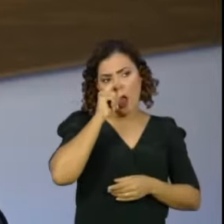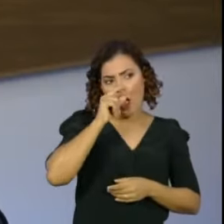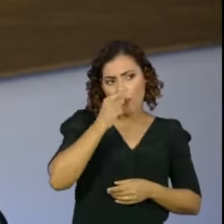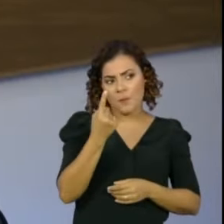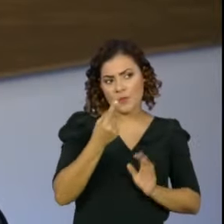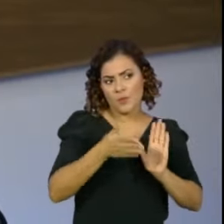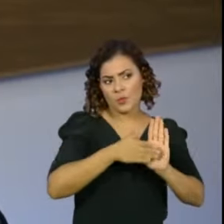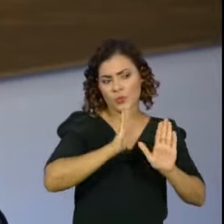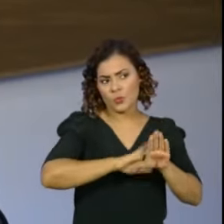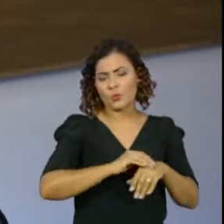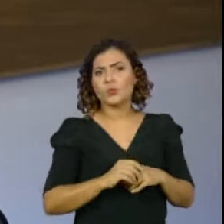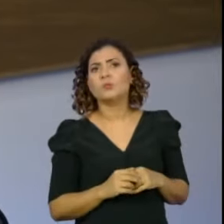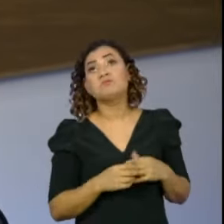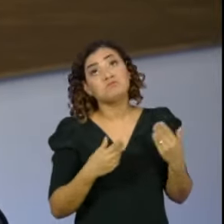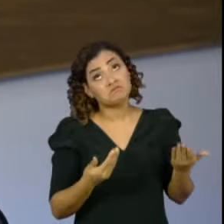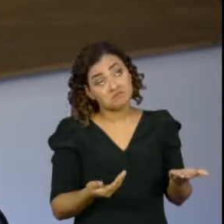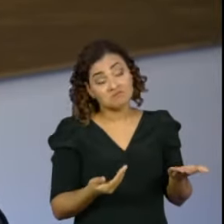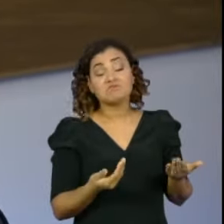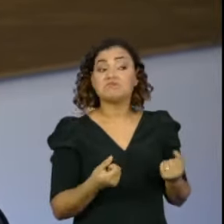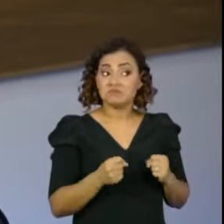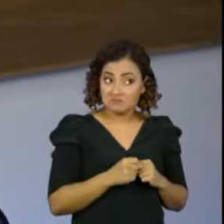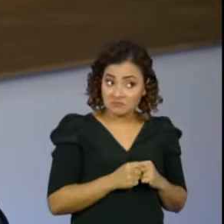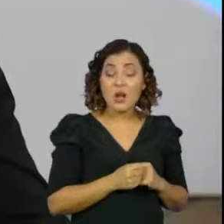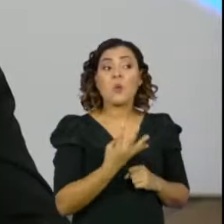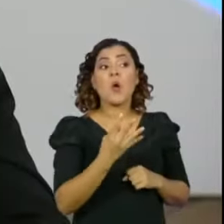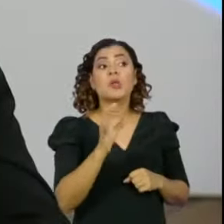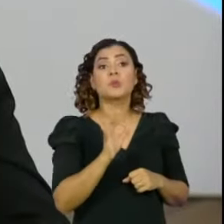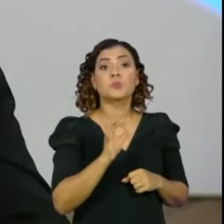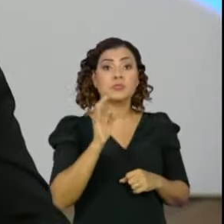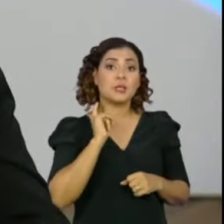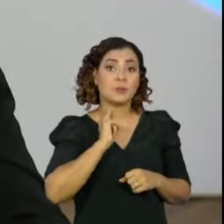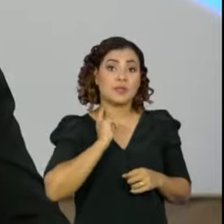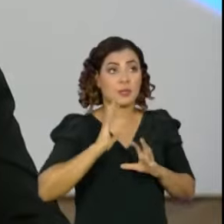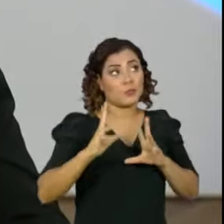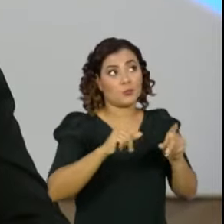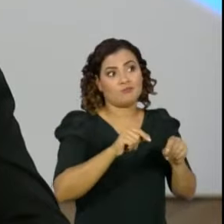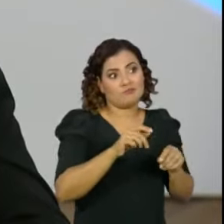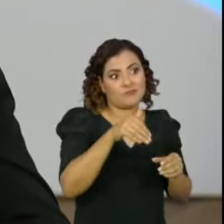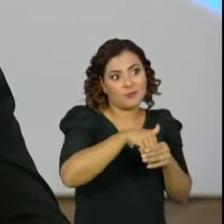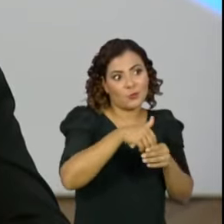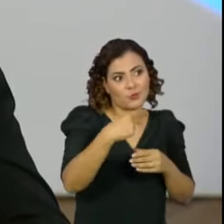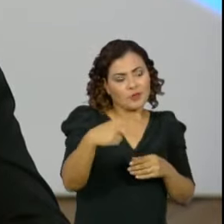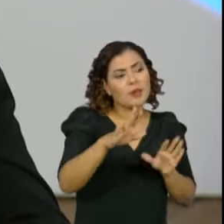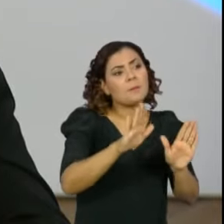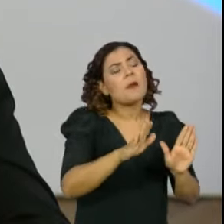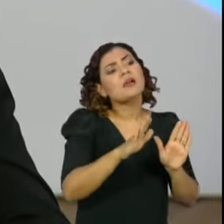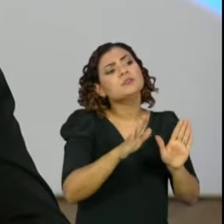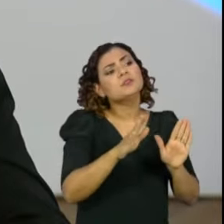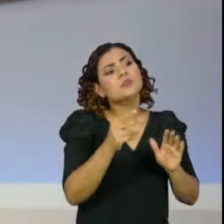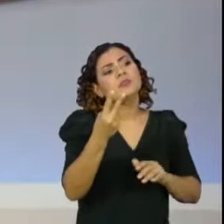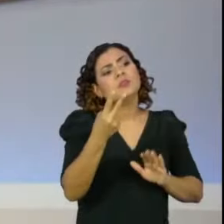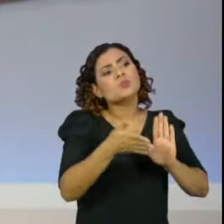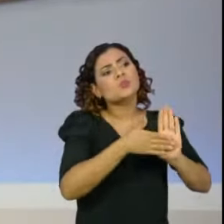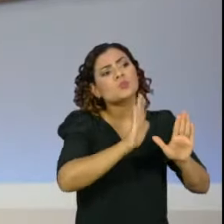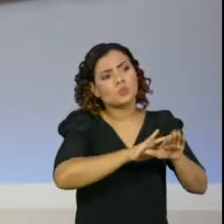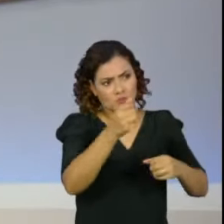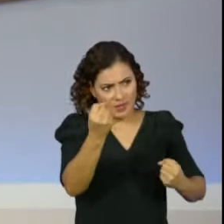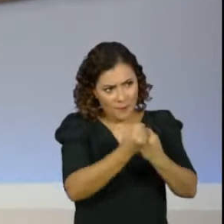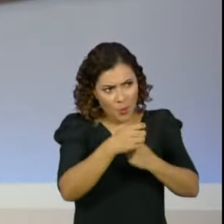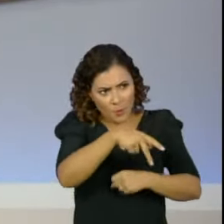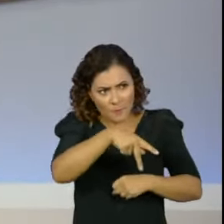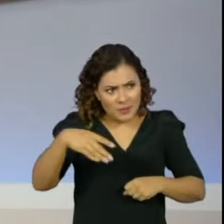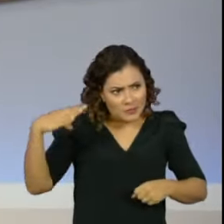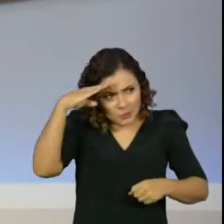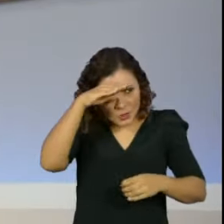primeiro turno. Isso opõe entre os 4% mineiros que fizeram isso. Mas, no segundo turno, o senhor declarou voto no Jair Bolsonaro.